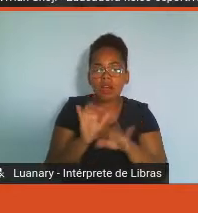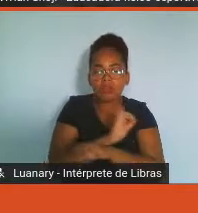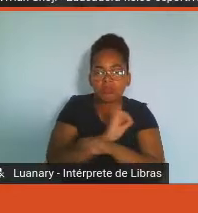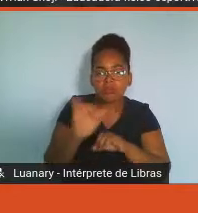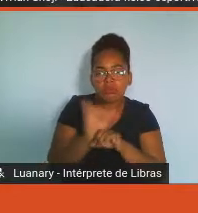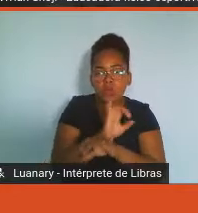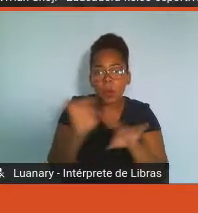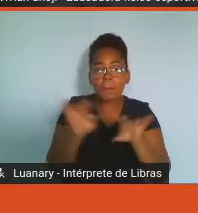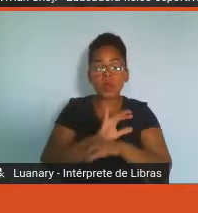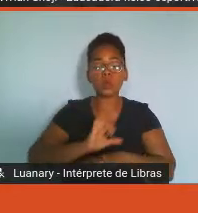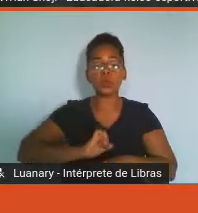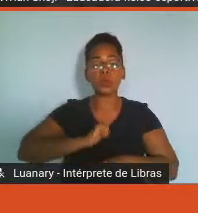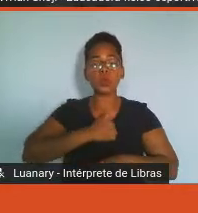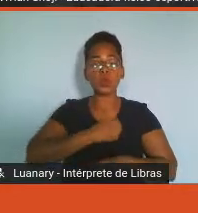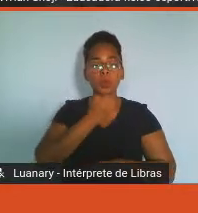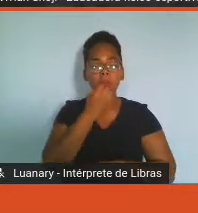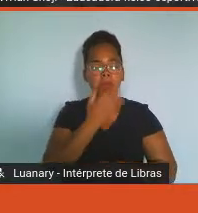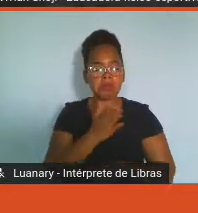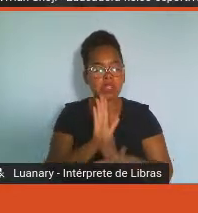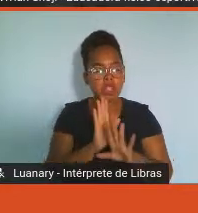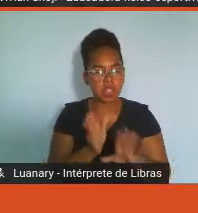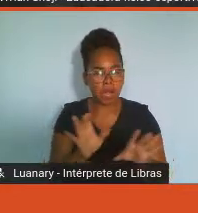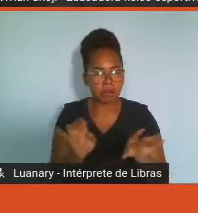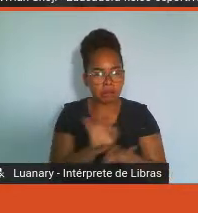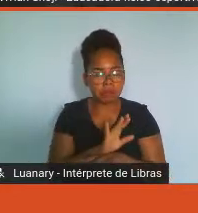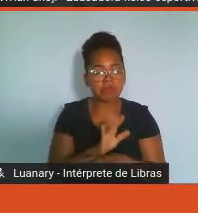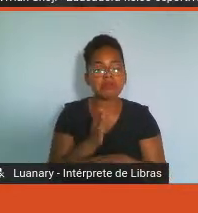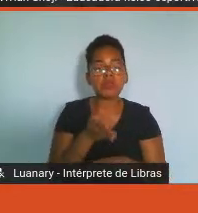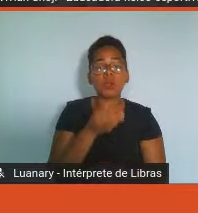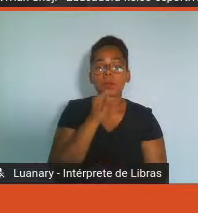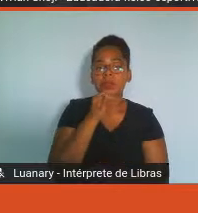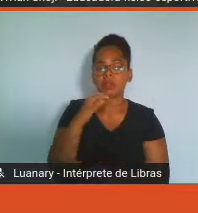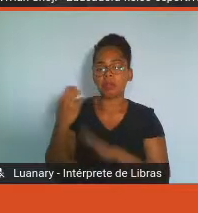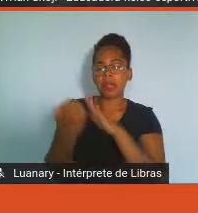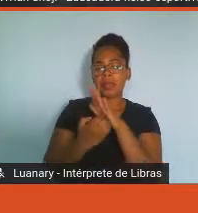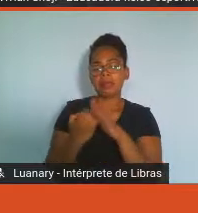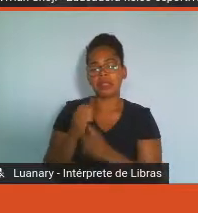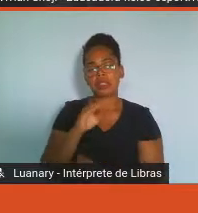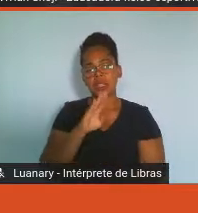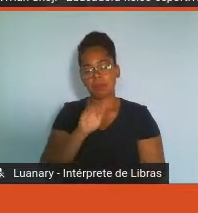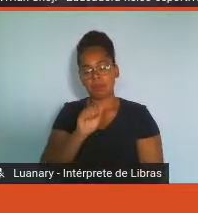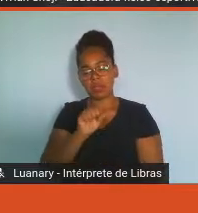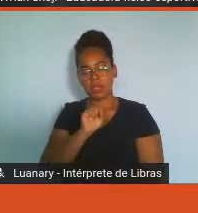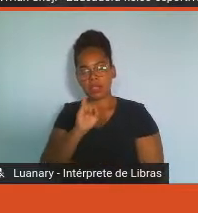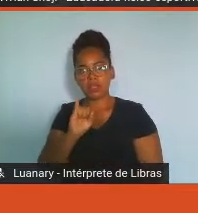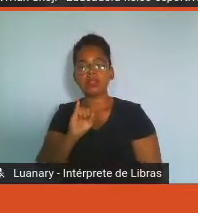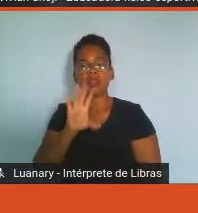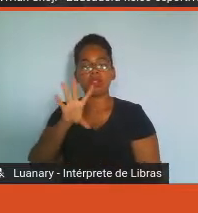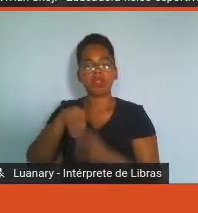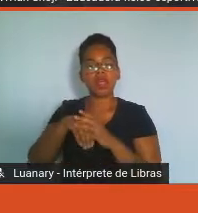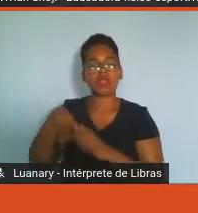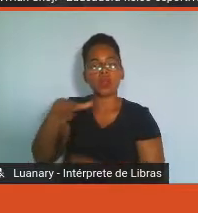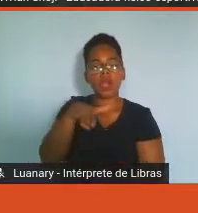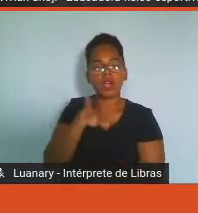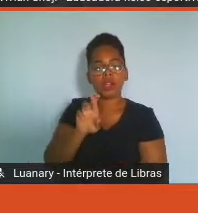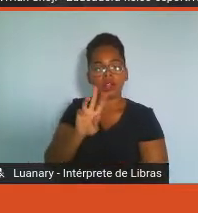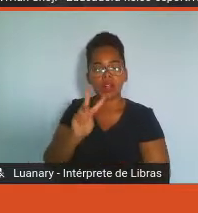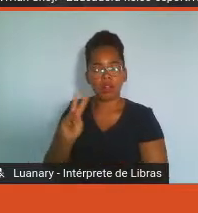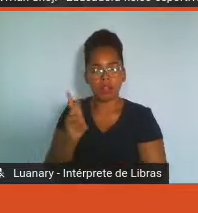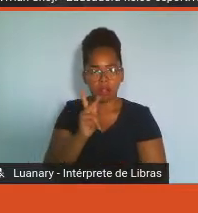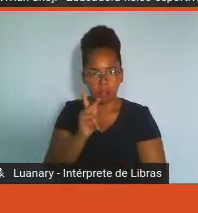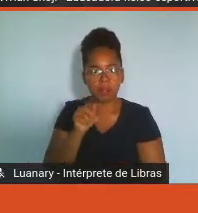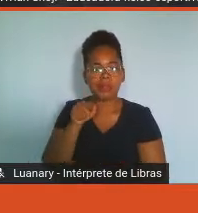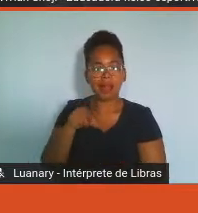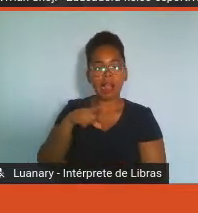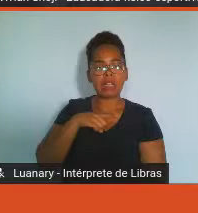A BASF tem uma gerência no RH, que se chama, ela é uma área de bem-estar, mas ela